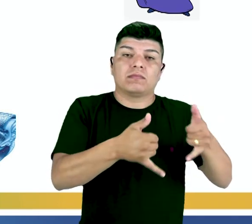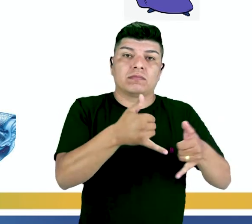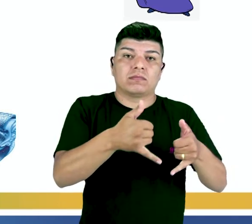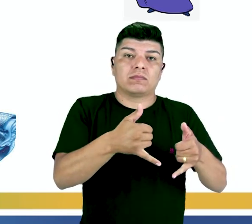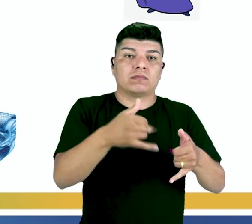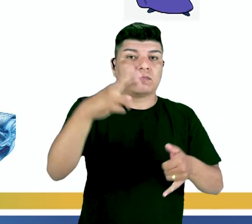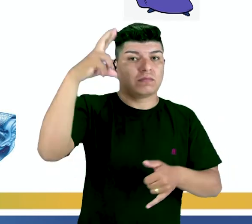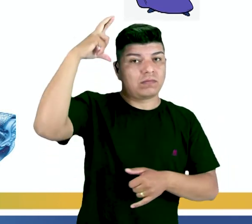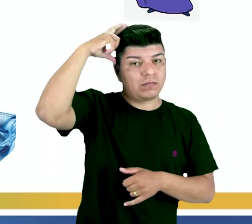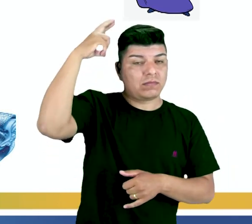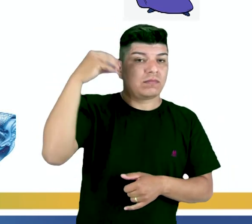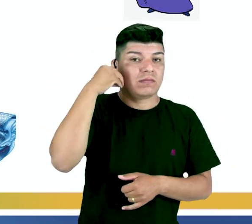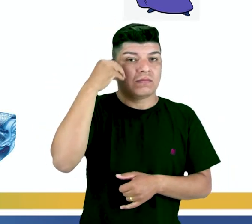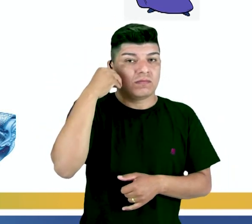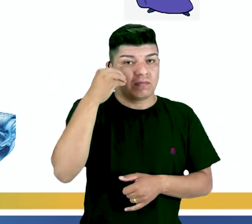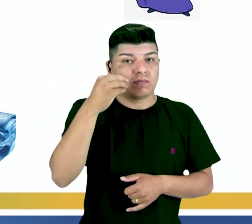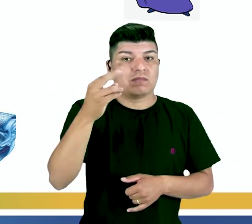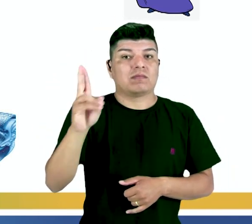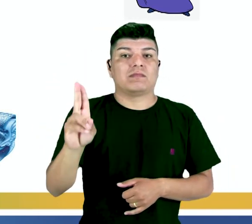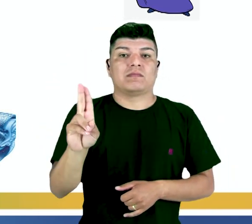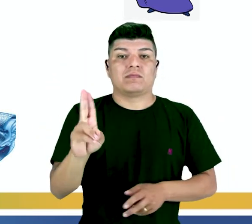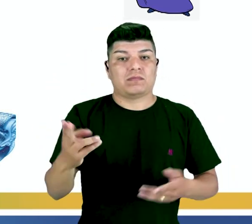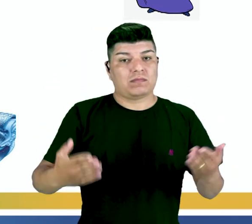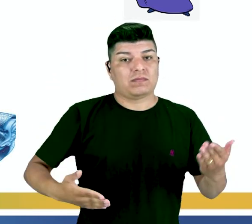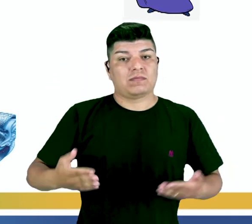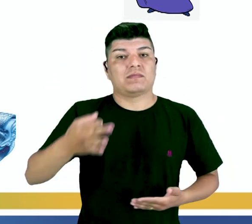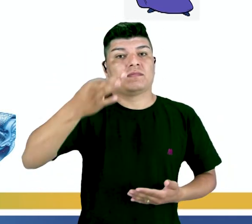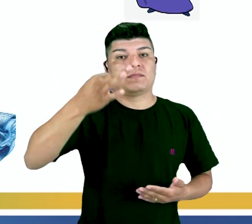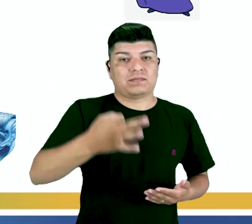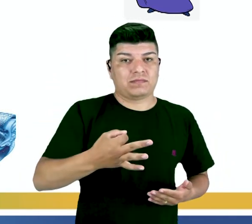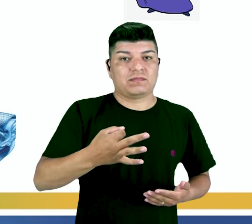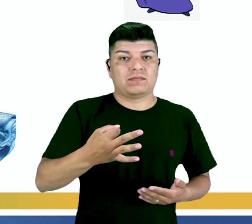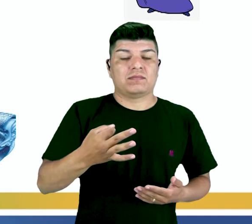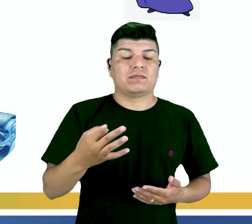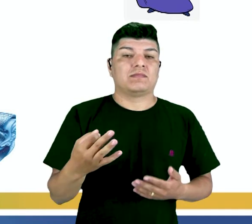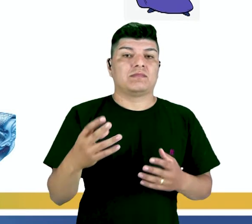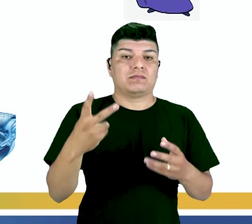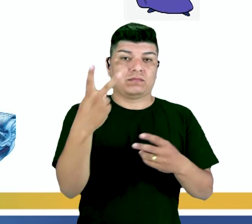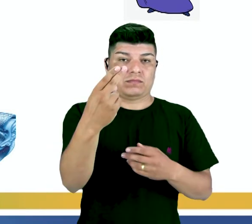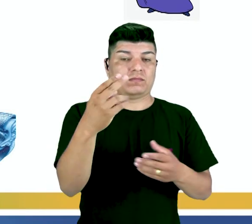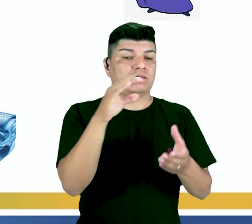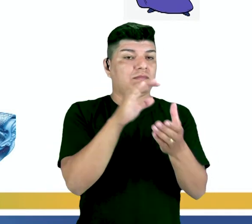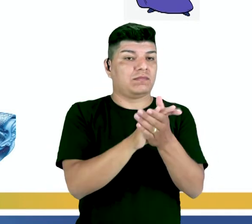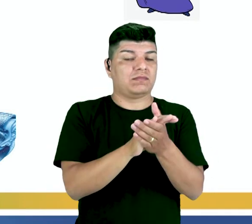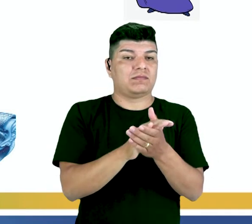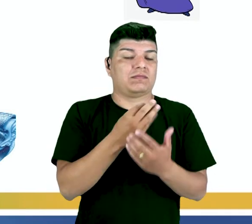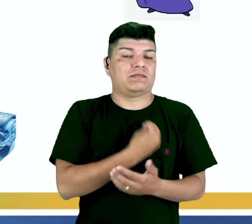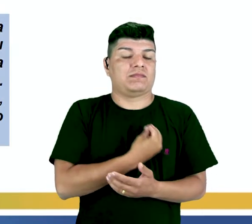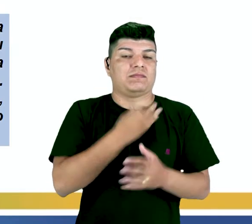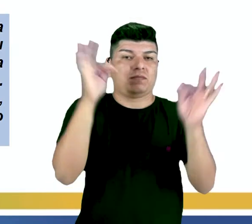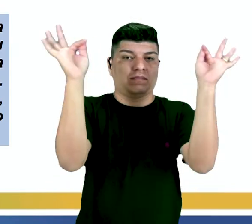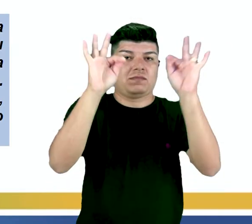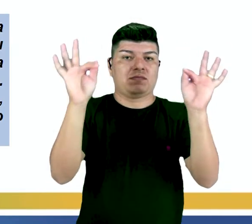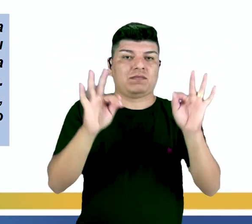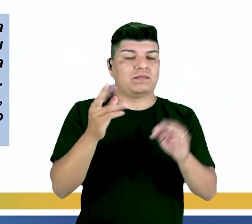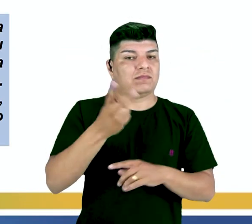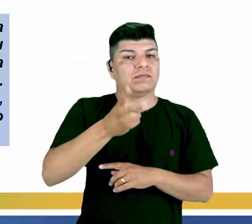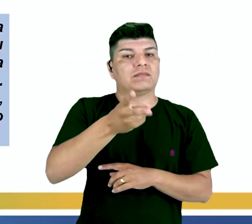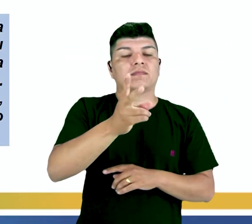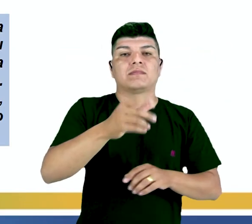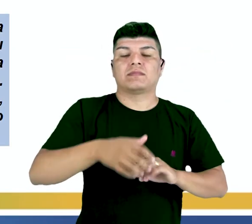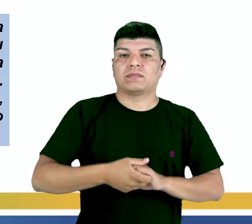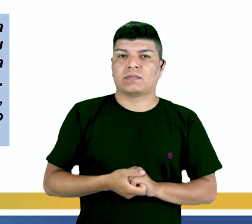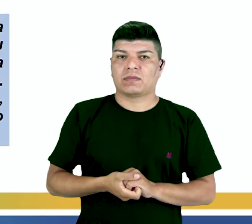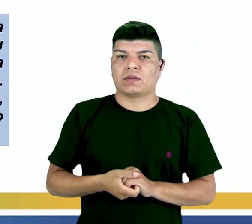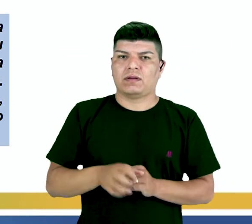experimentou o sapato e serviu. A jovem e o príncipe se casaram e viveram felizes para sempre. Nessa atividade, querida aluna, nós temos